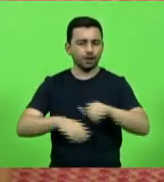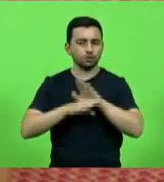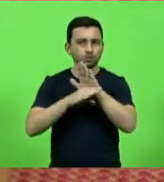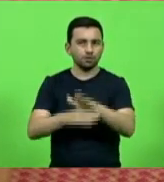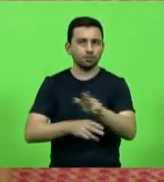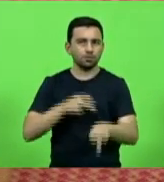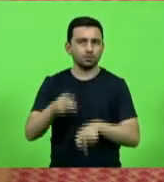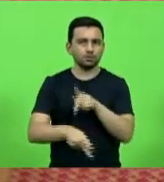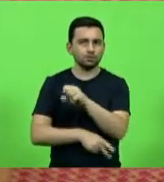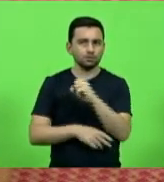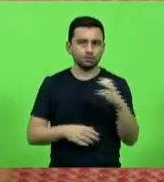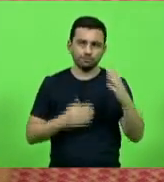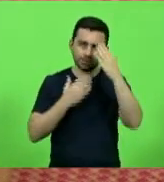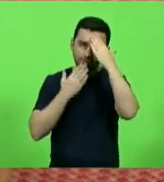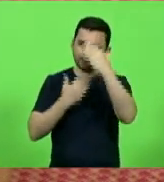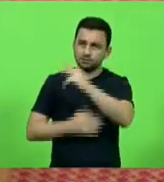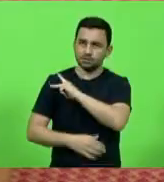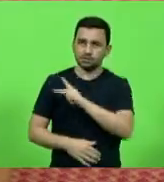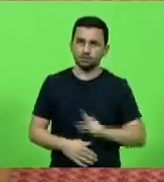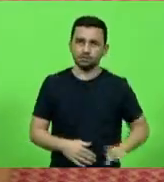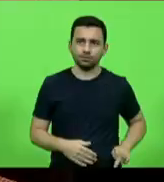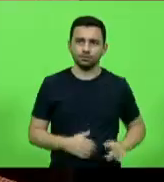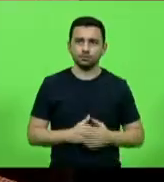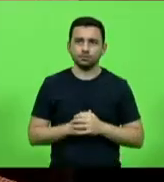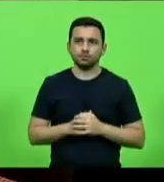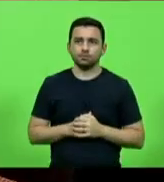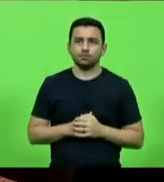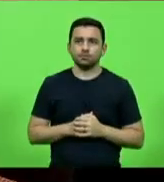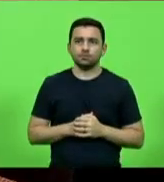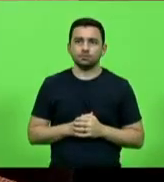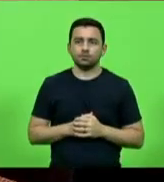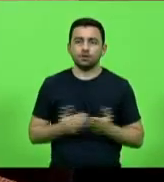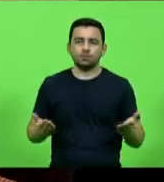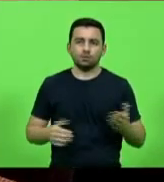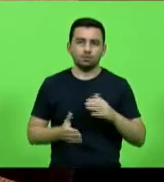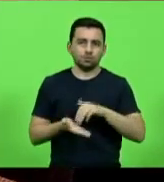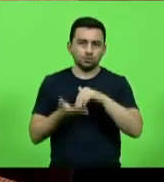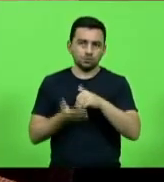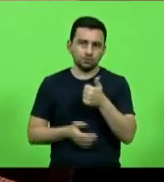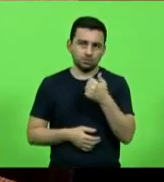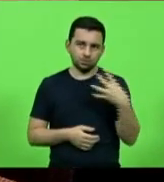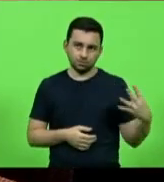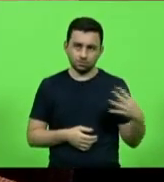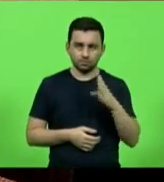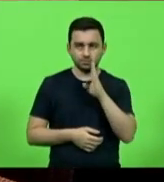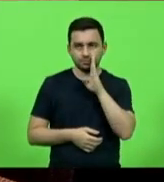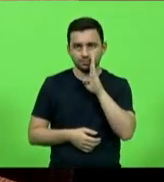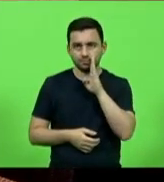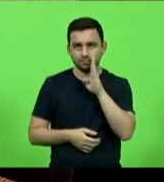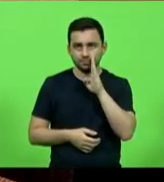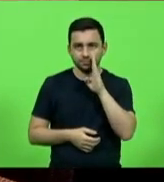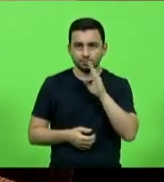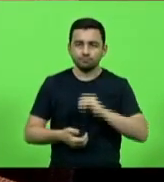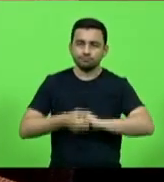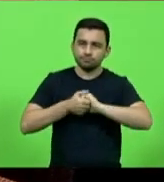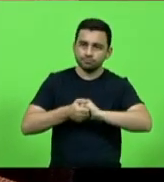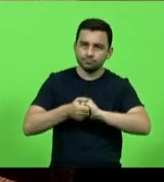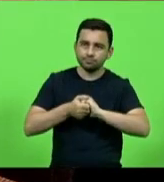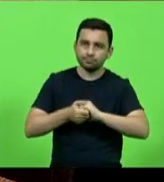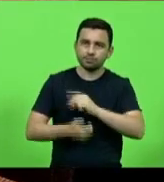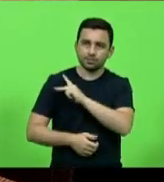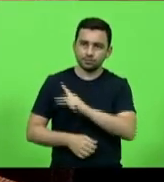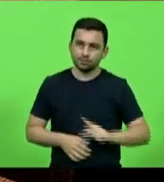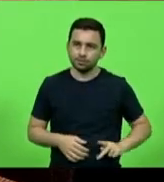catarinense. Obrigado, senhor presidente. Moção 14, do autor do deputado Nilson Berlanda, cumprimentando o presidente da Associação Chapecoense de